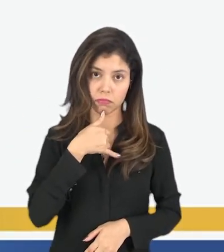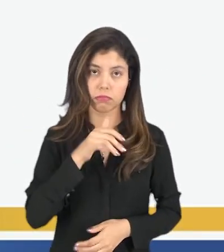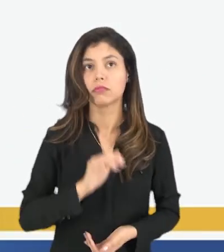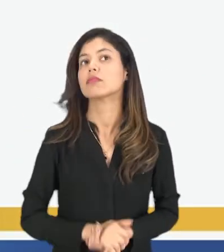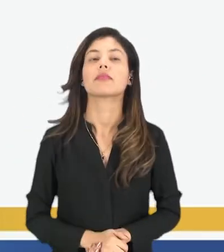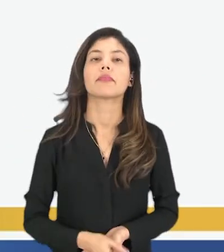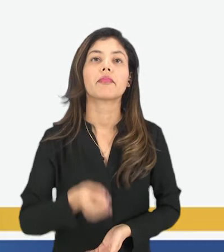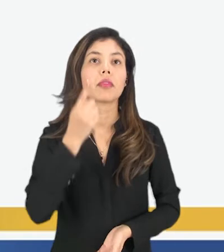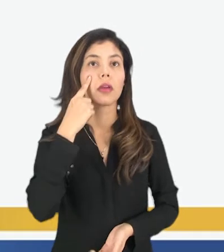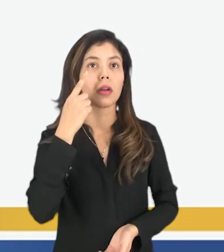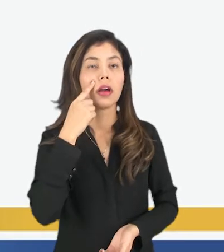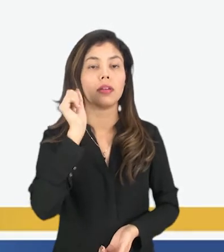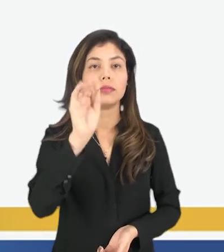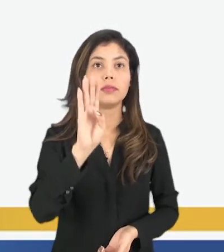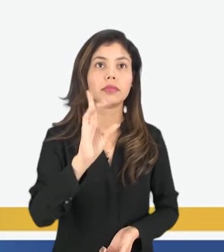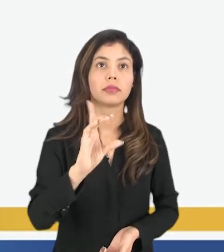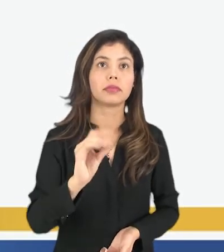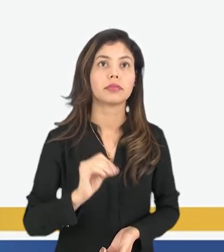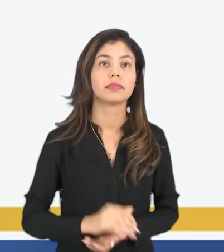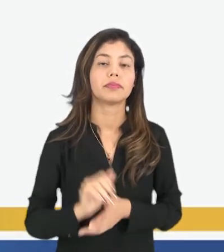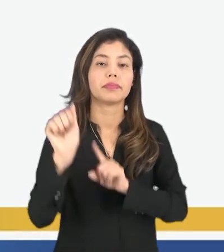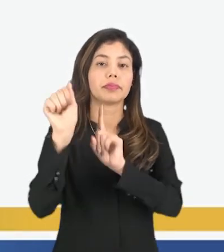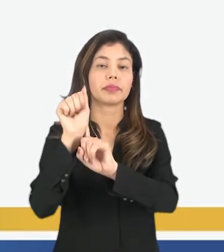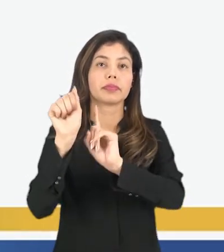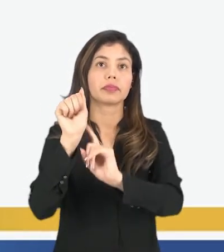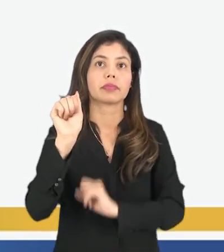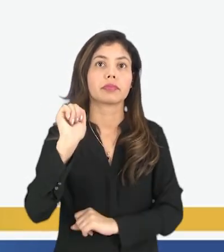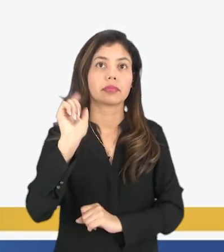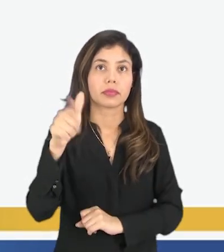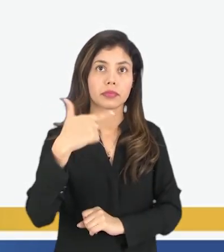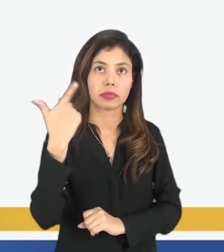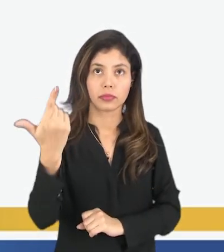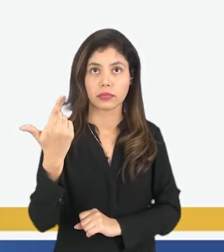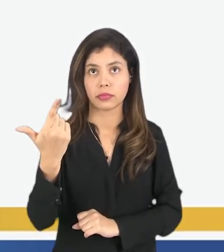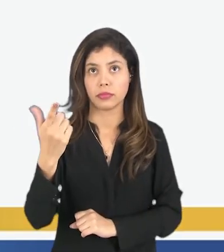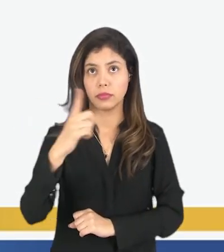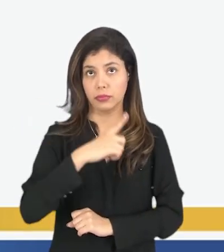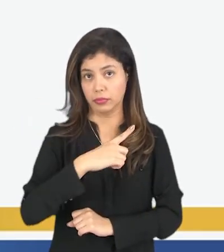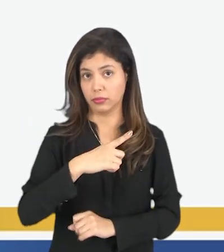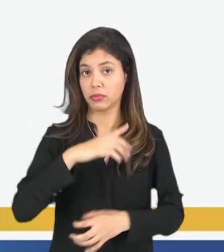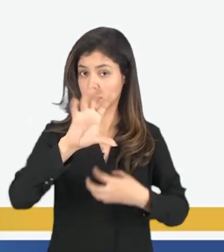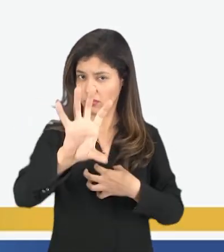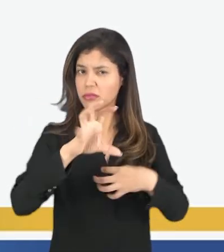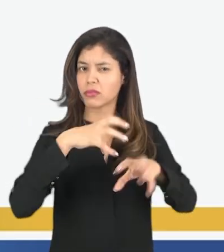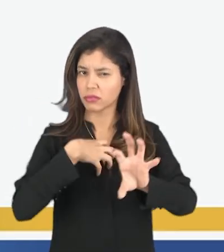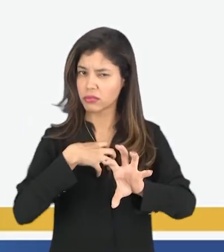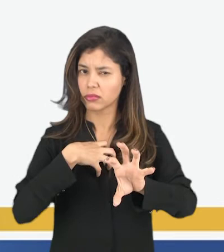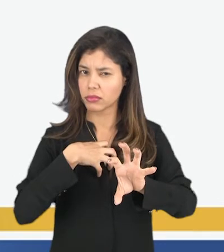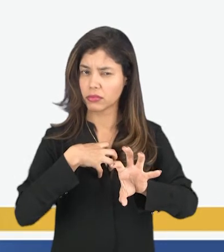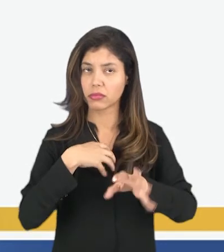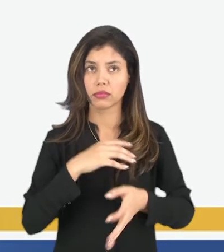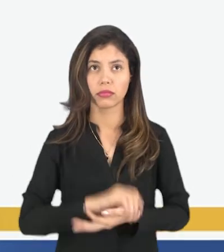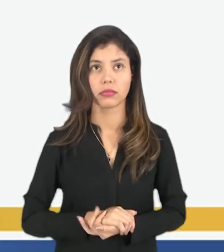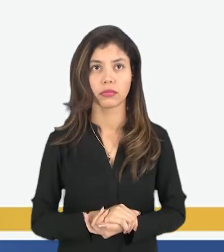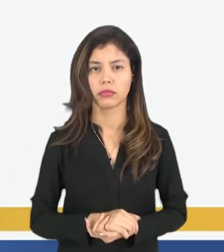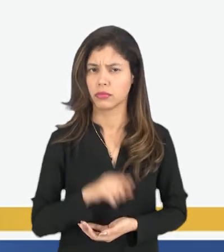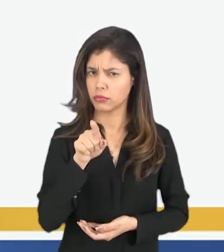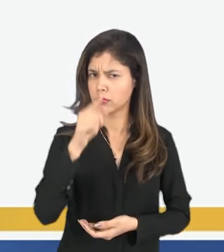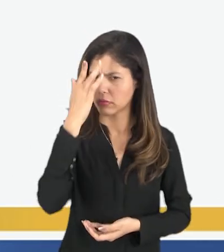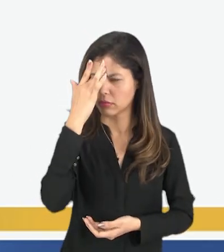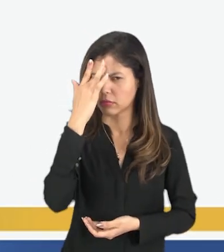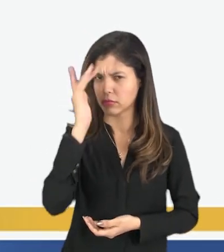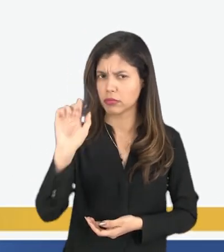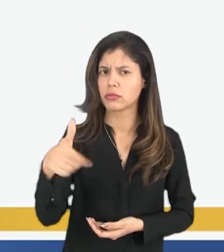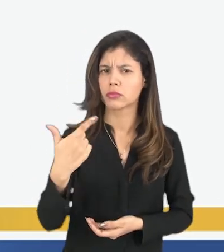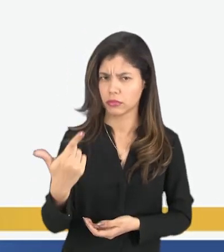Agora, vamos às alternativas. Letra A. As outras crianças estão exercendo a empatia? Você acha que